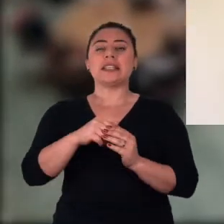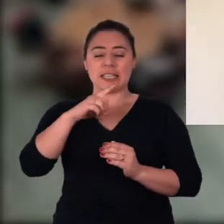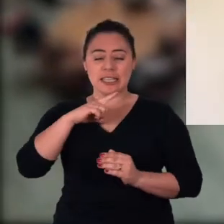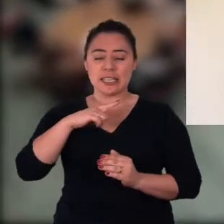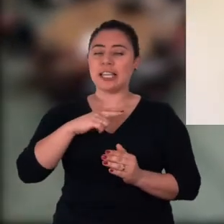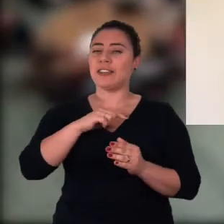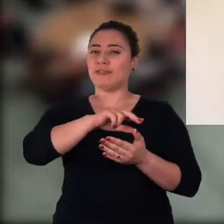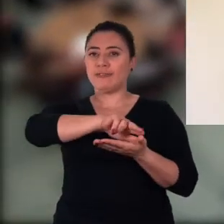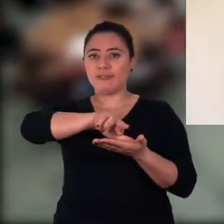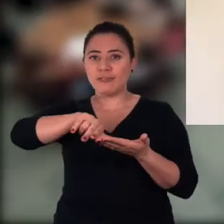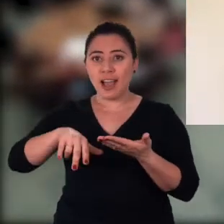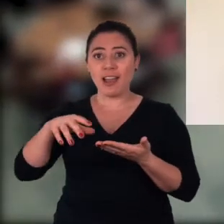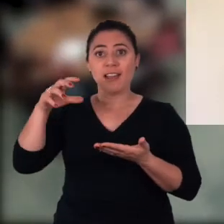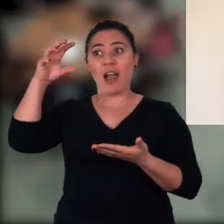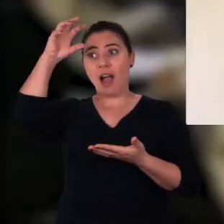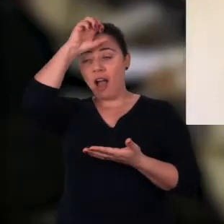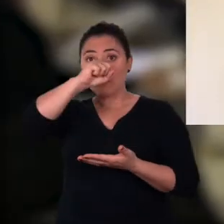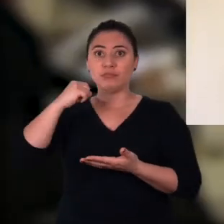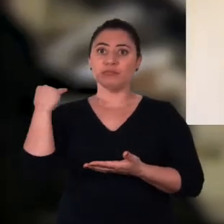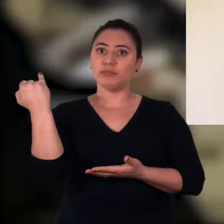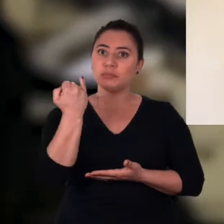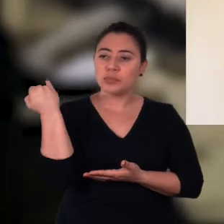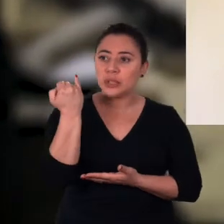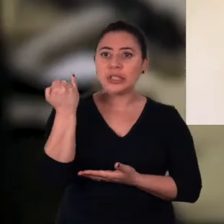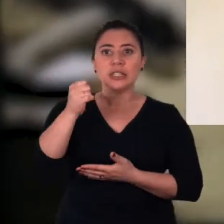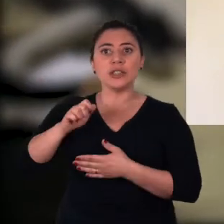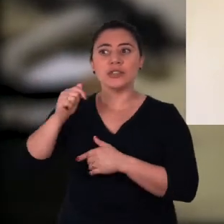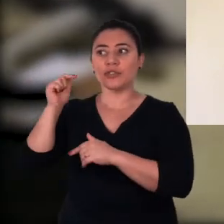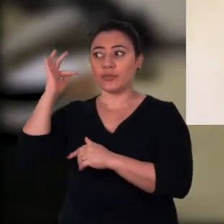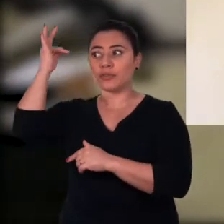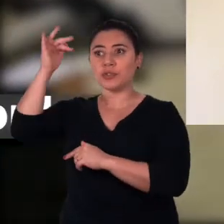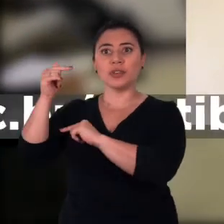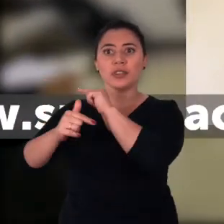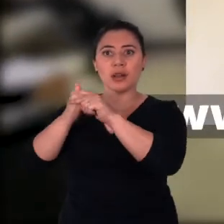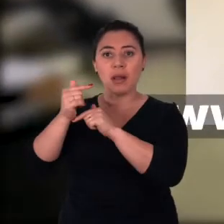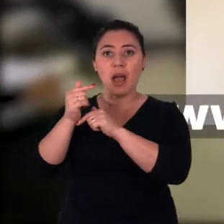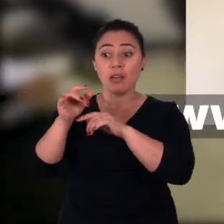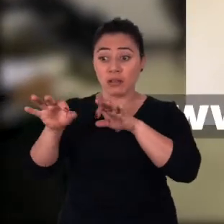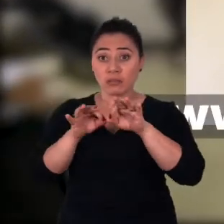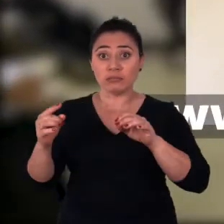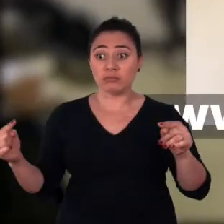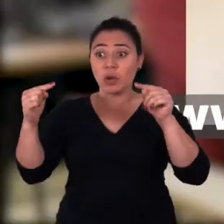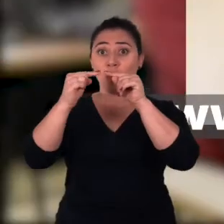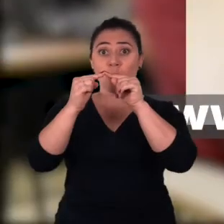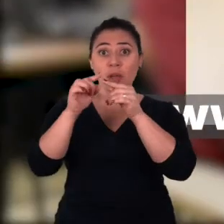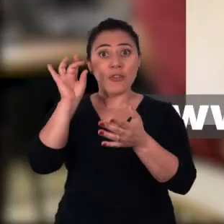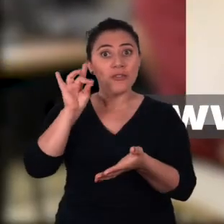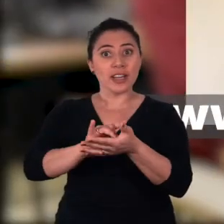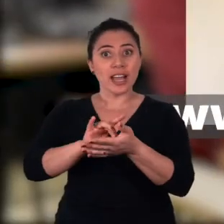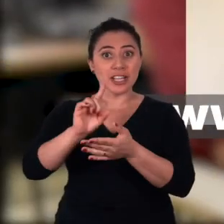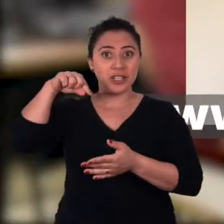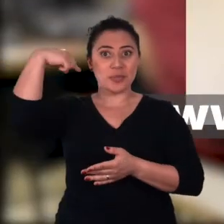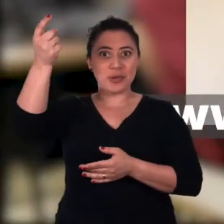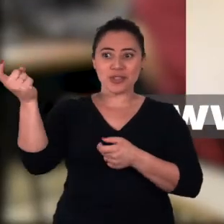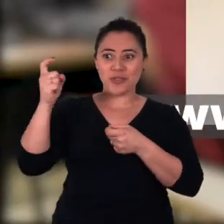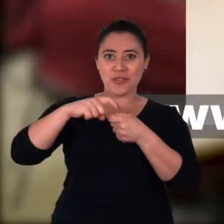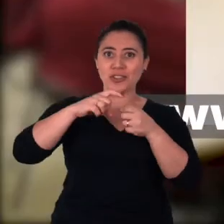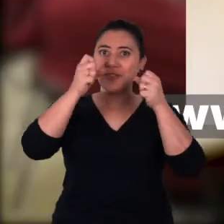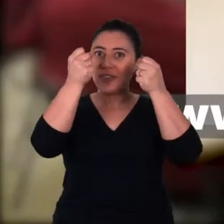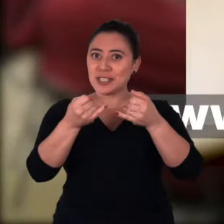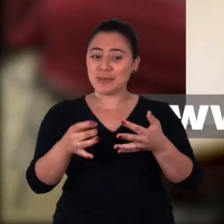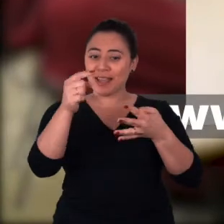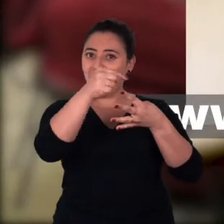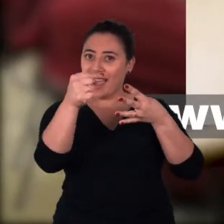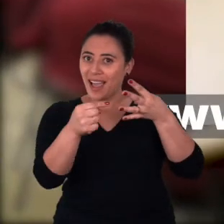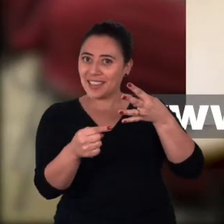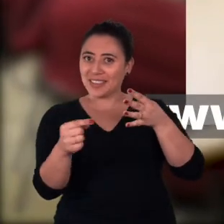sempre várias competências importantes para o mercado de trabalho que são aplicadas em projetos reais. Logo eu volto para falar um